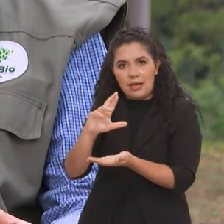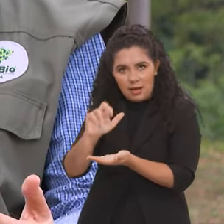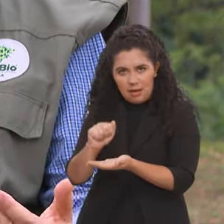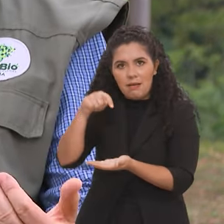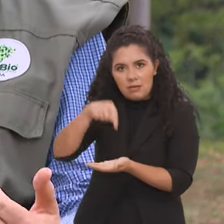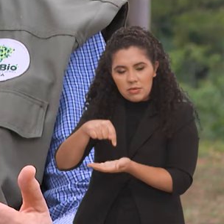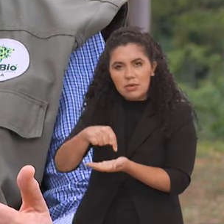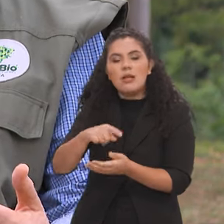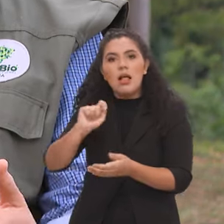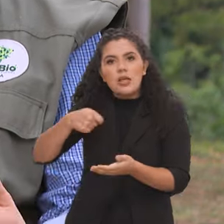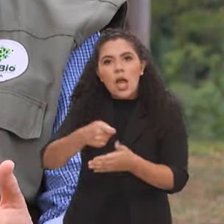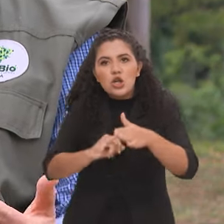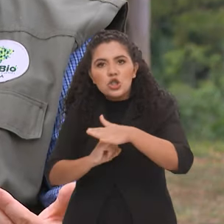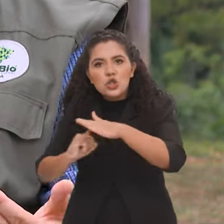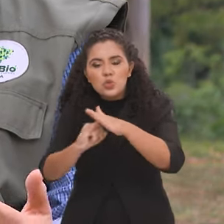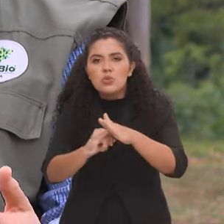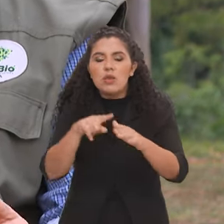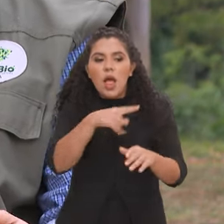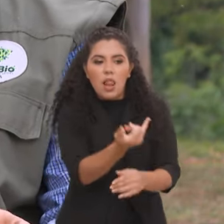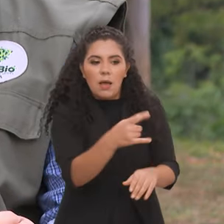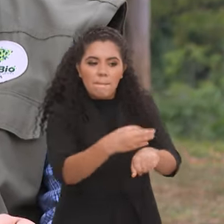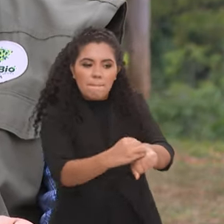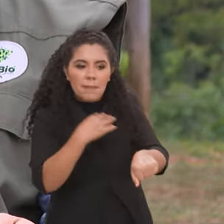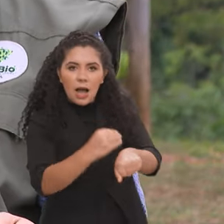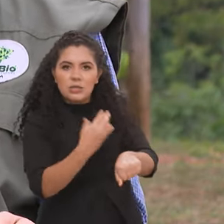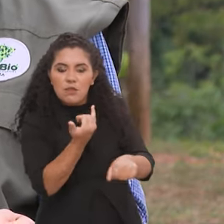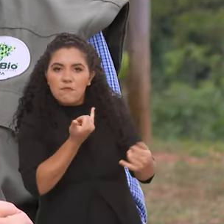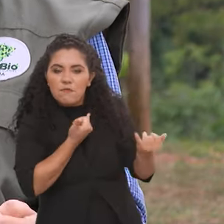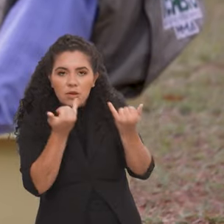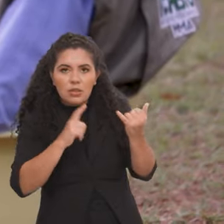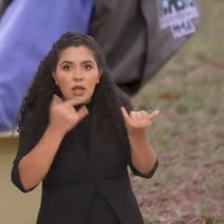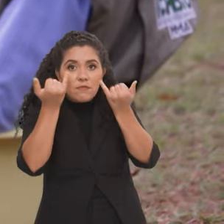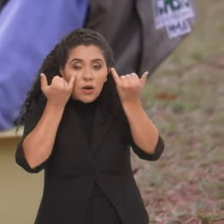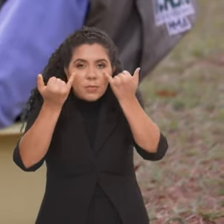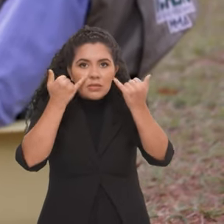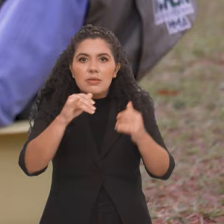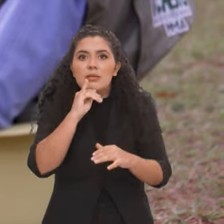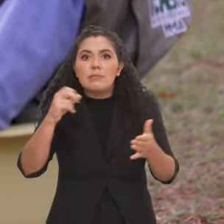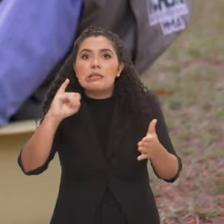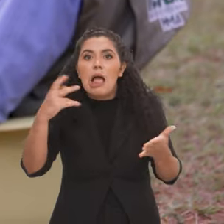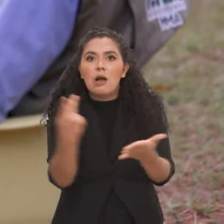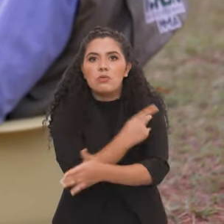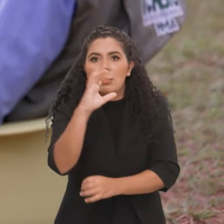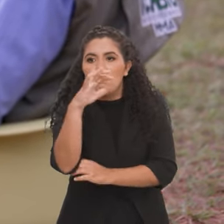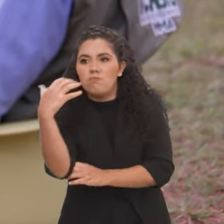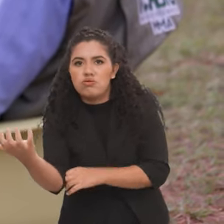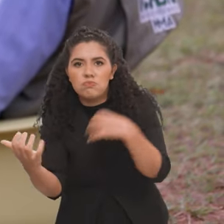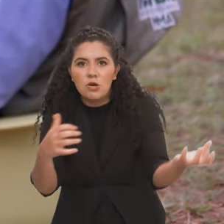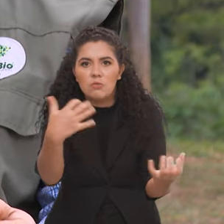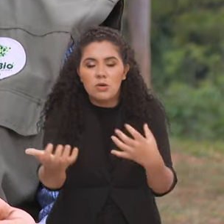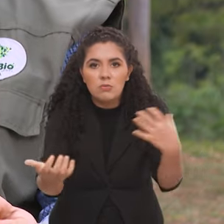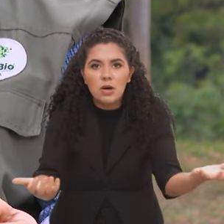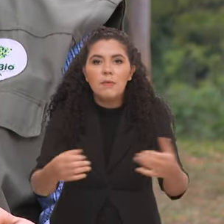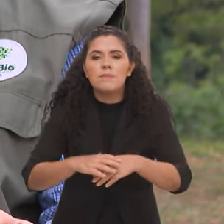Espaciais, que nos informam quais são aquelas áreas que estão passando por desmatamento. Também usamos, por exemplo, o que a gente chama de embargo